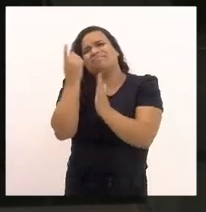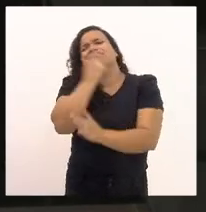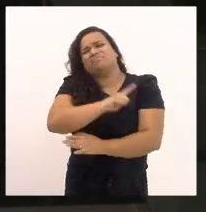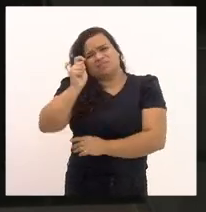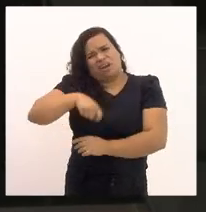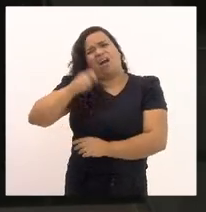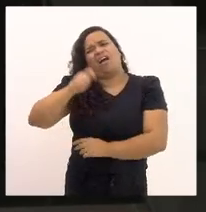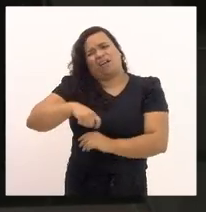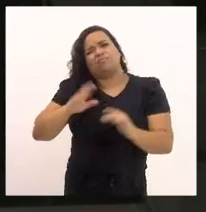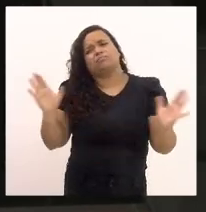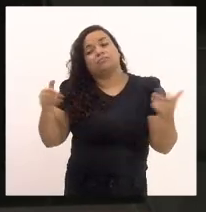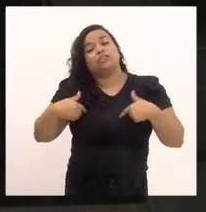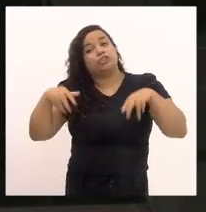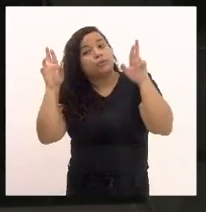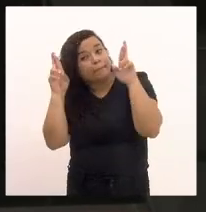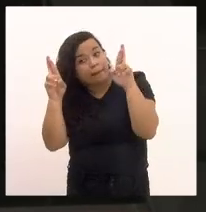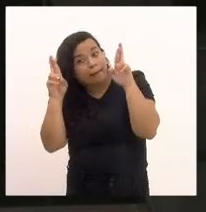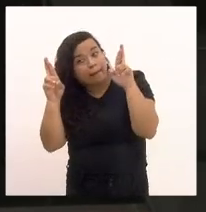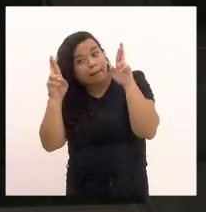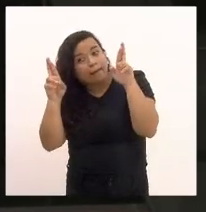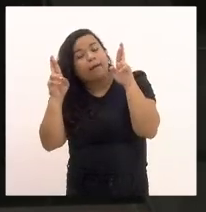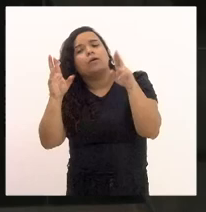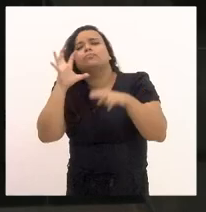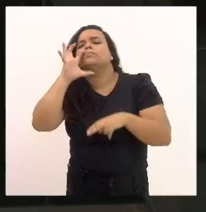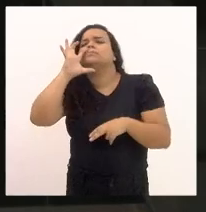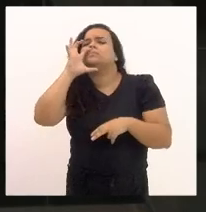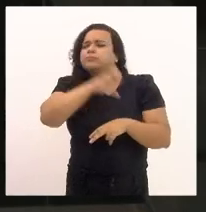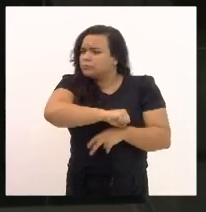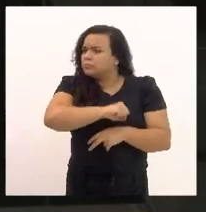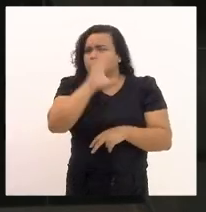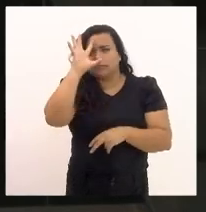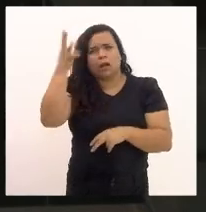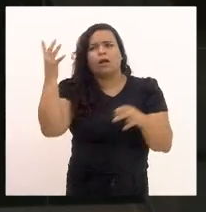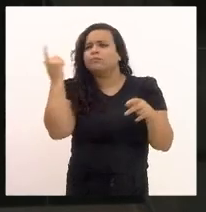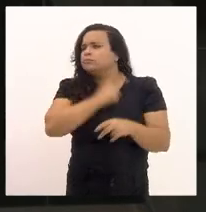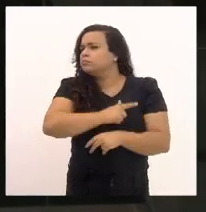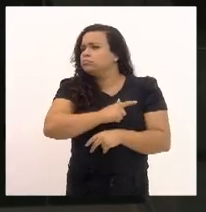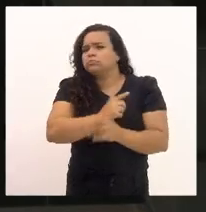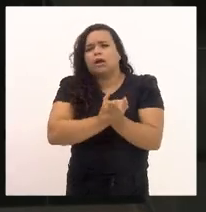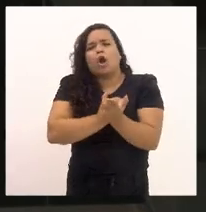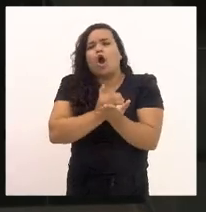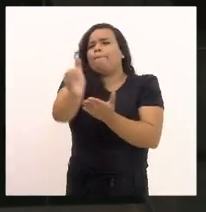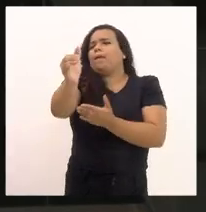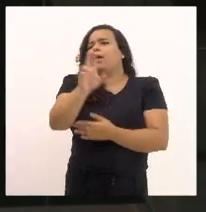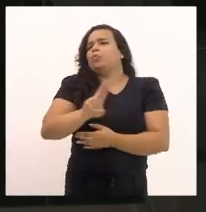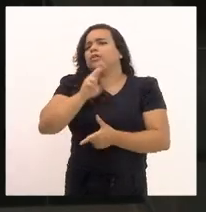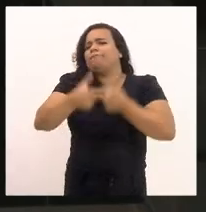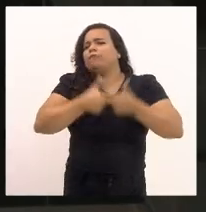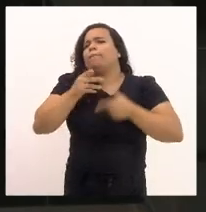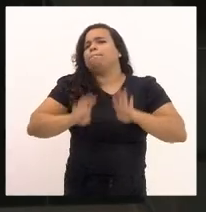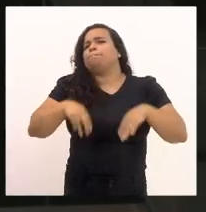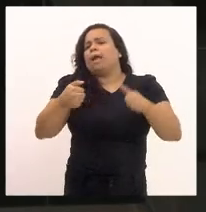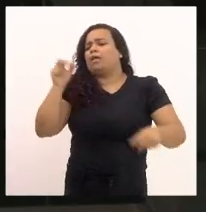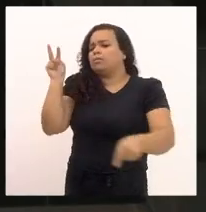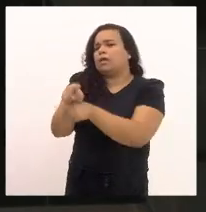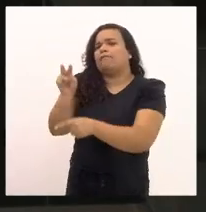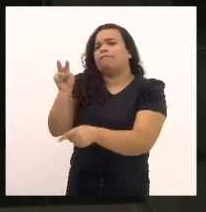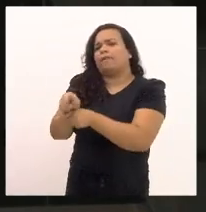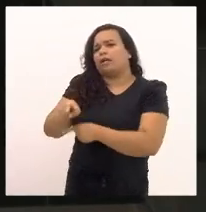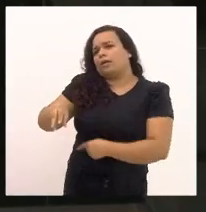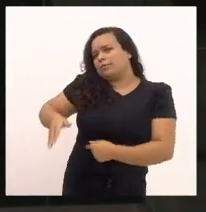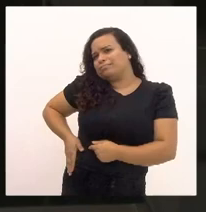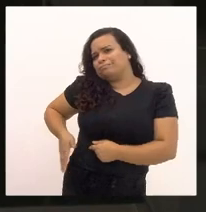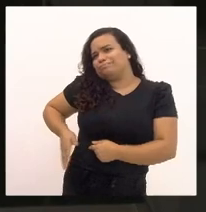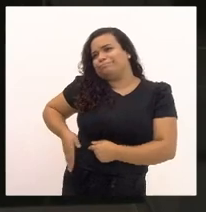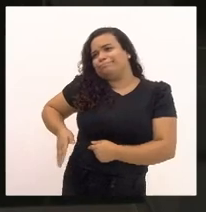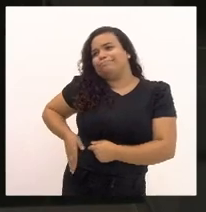Então, eu espero que rapidamente tudo isso esteja implantado em defesa do bolso do consumidor.